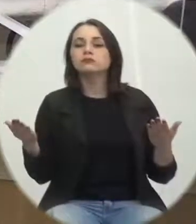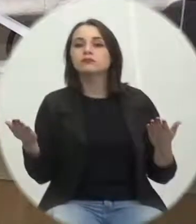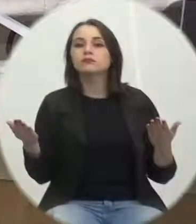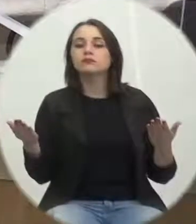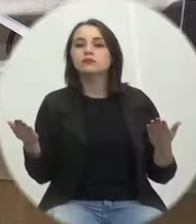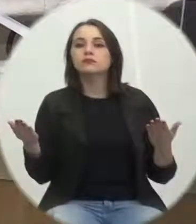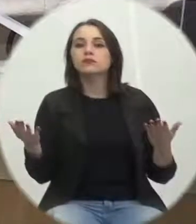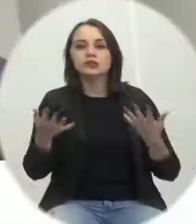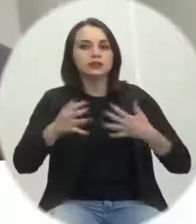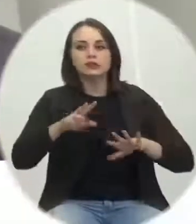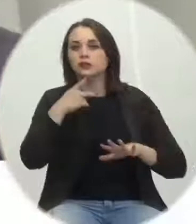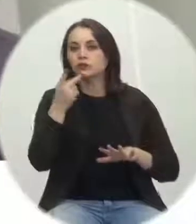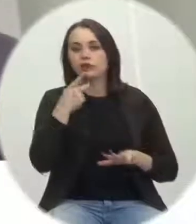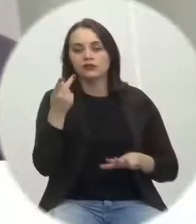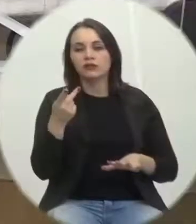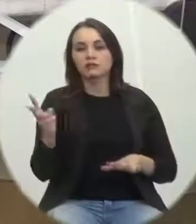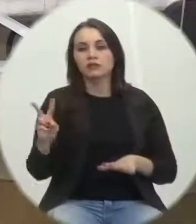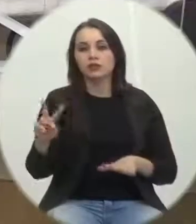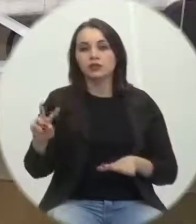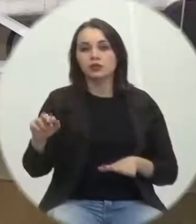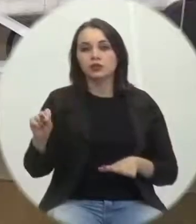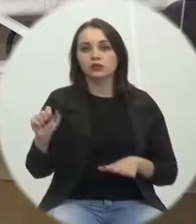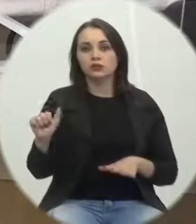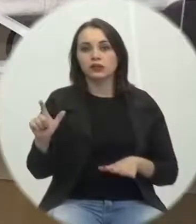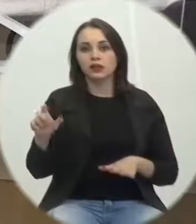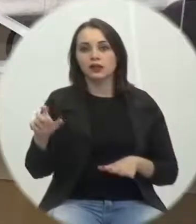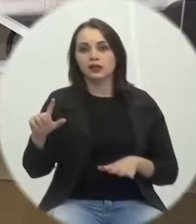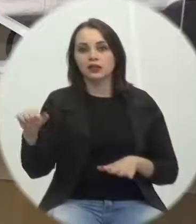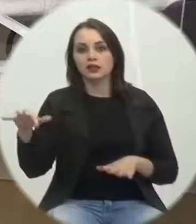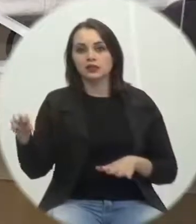Declino. Declina. Com a palavra, vereador Celeste Lima.